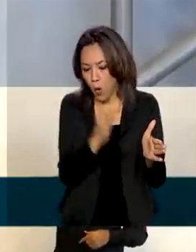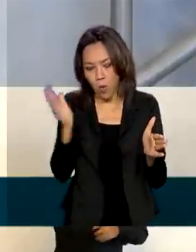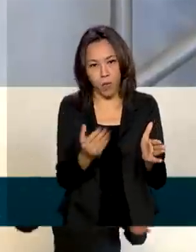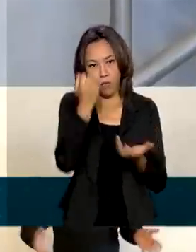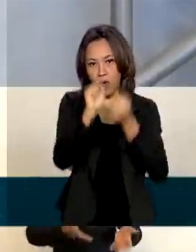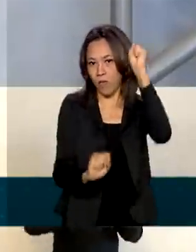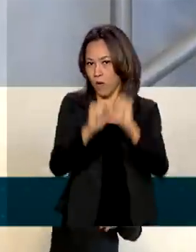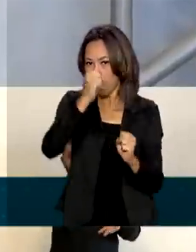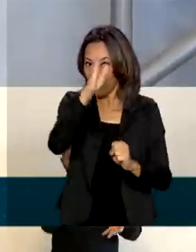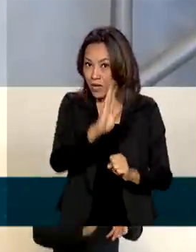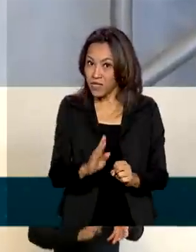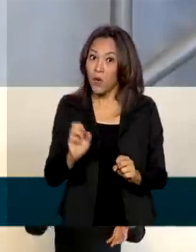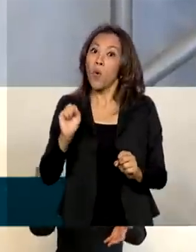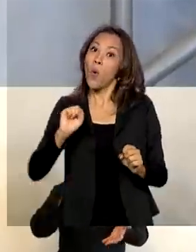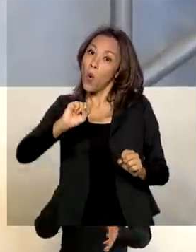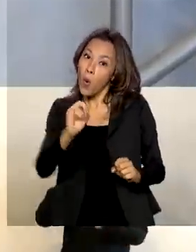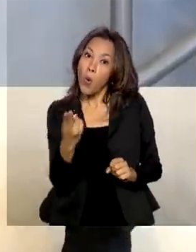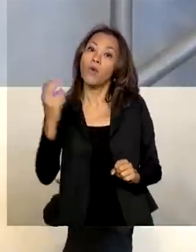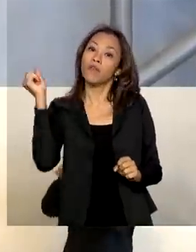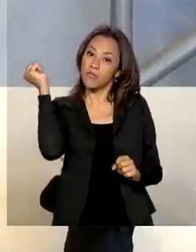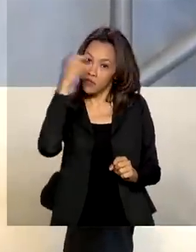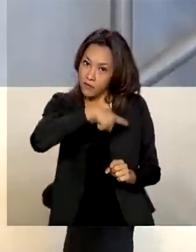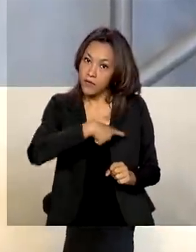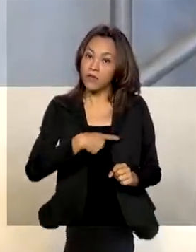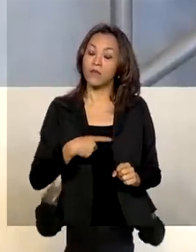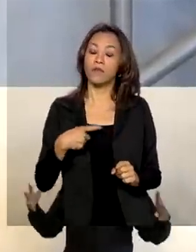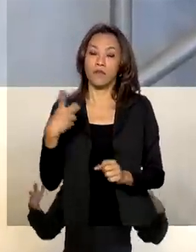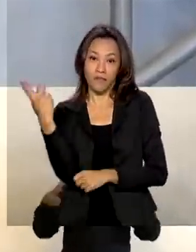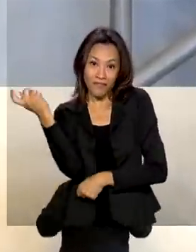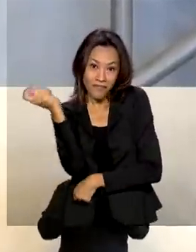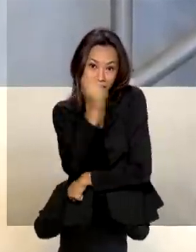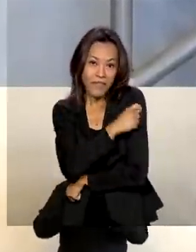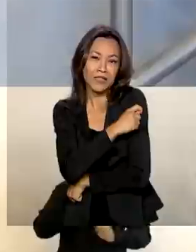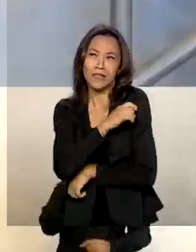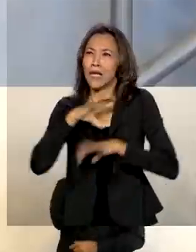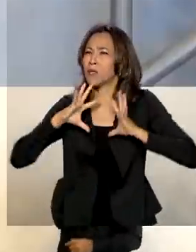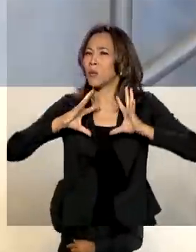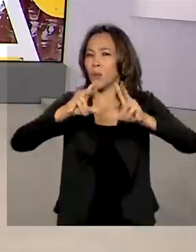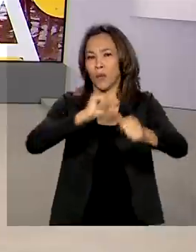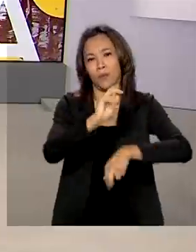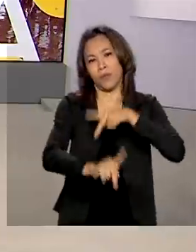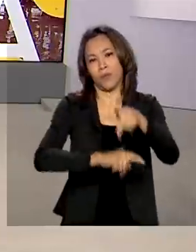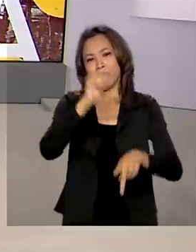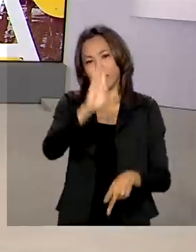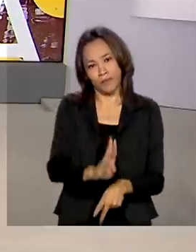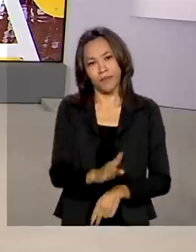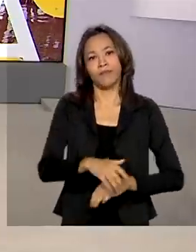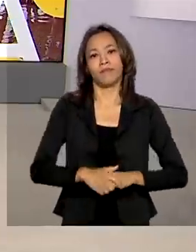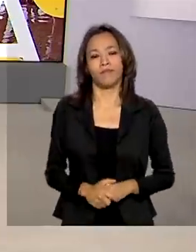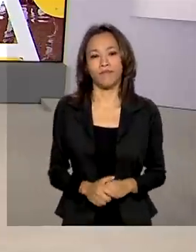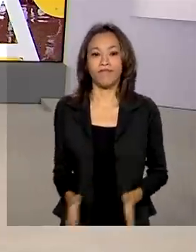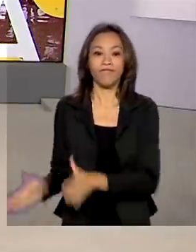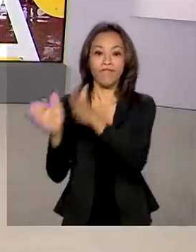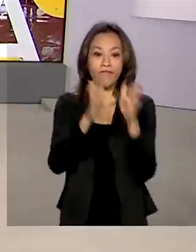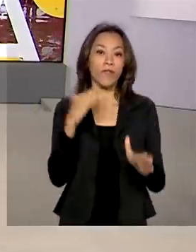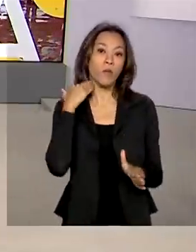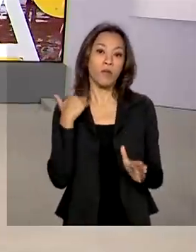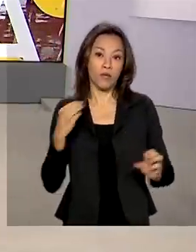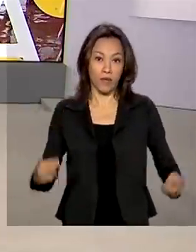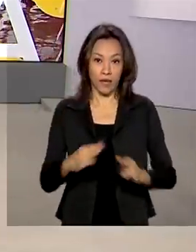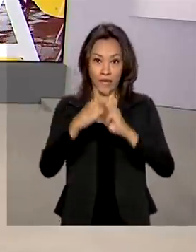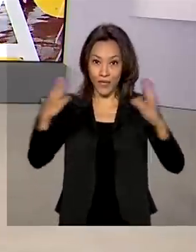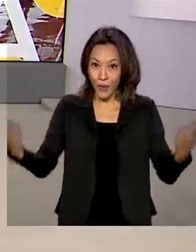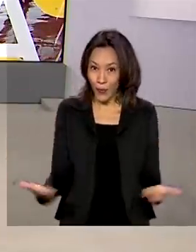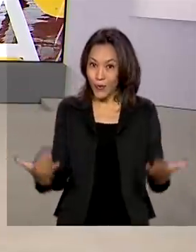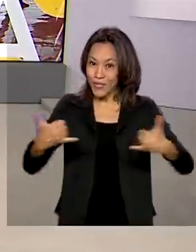ter muita dificuldade de vacinar em massa o povo. Caixa Econômica Federal completa